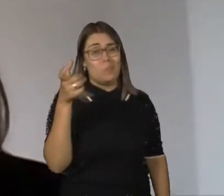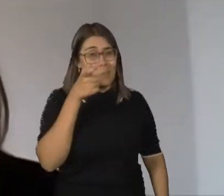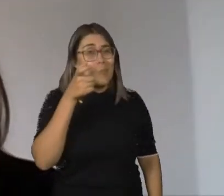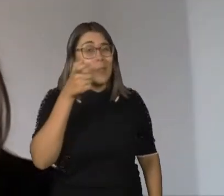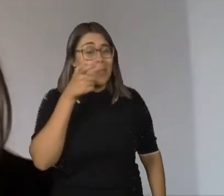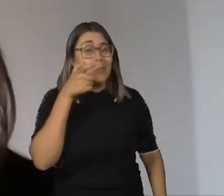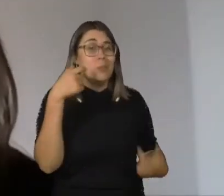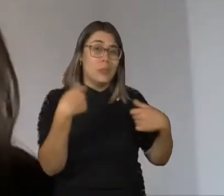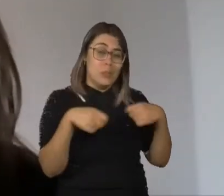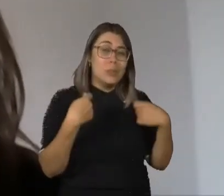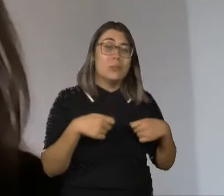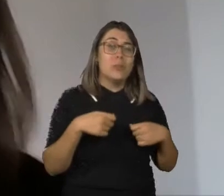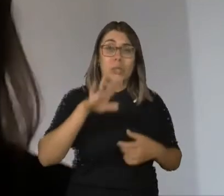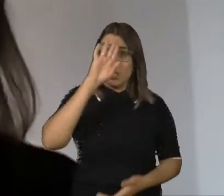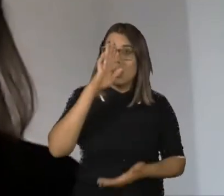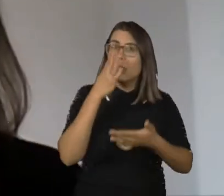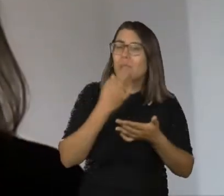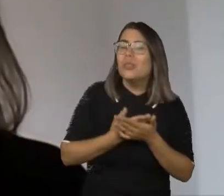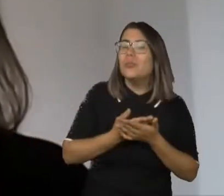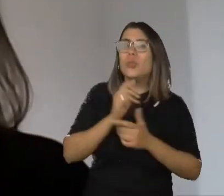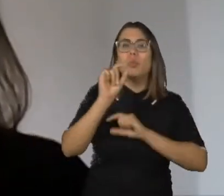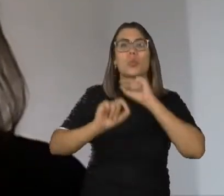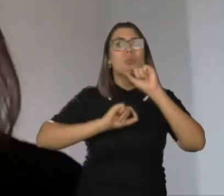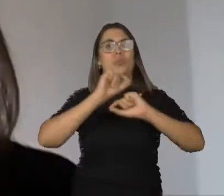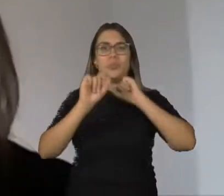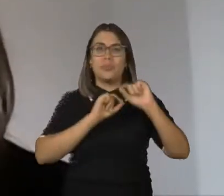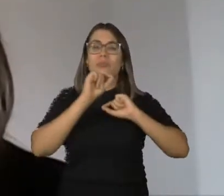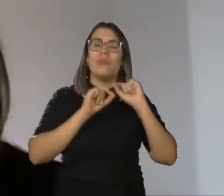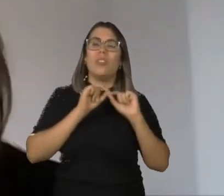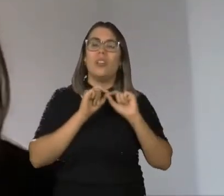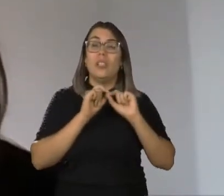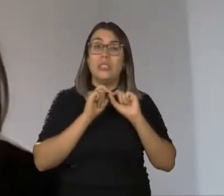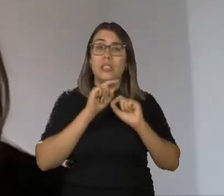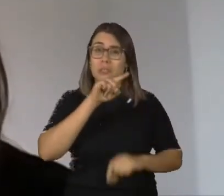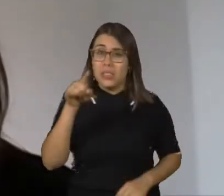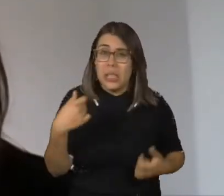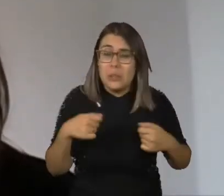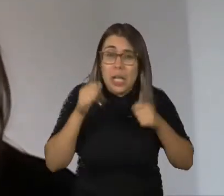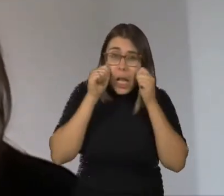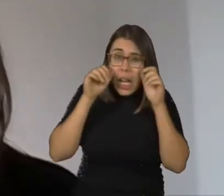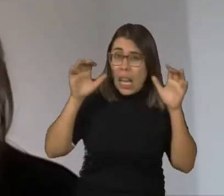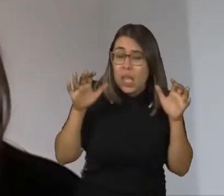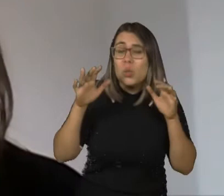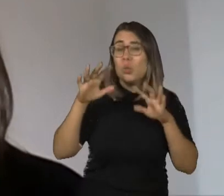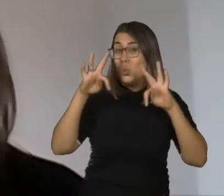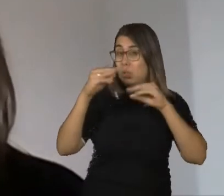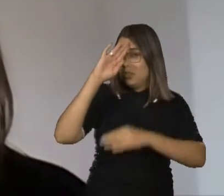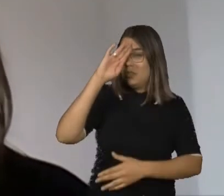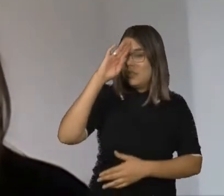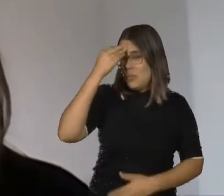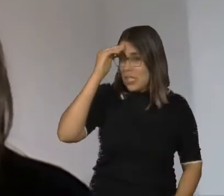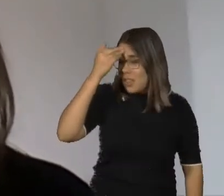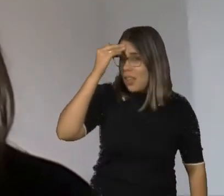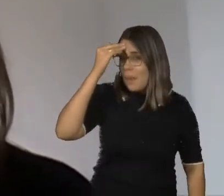porque nós acreditamos estar falando de algo muito claro, que todos vão entender quando nós dizemos deficiência